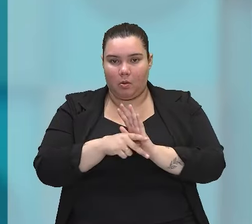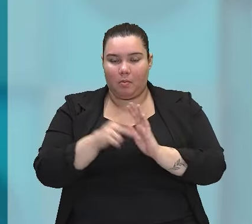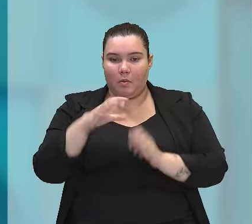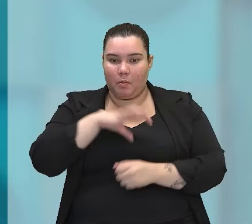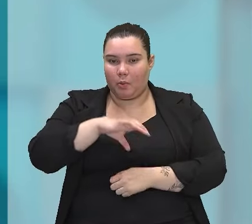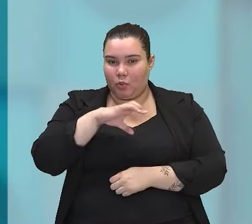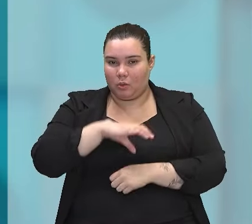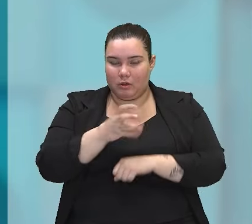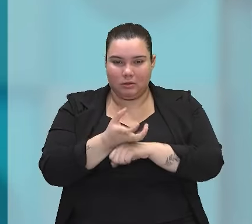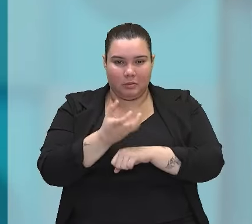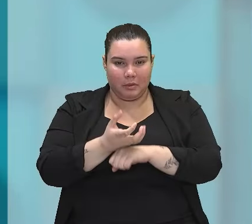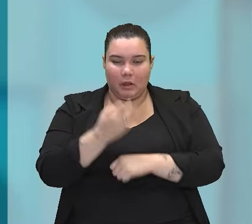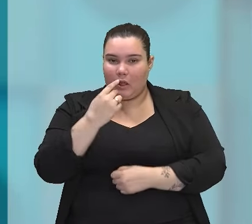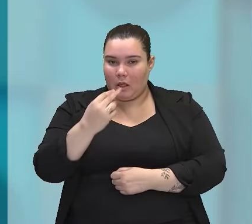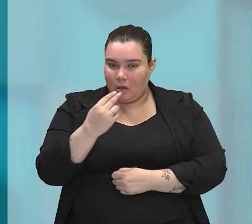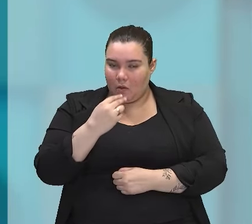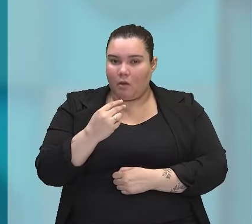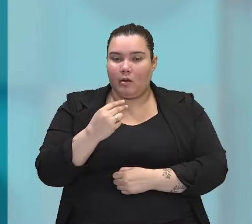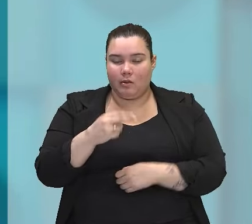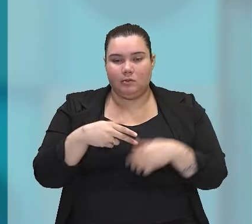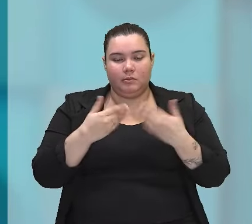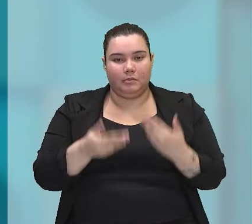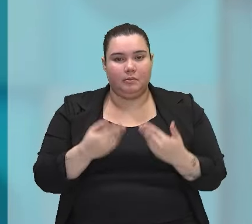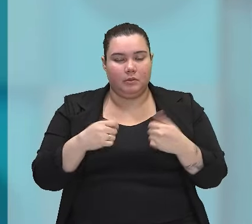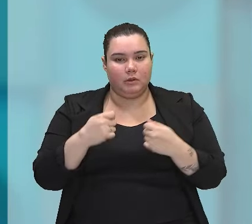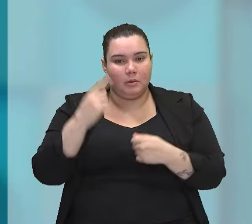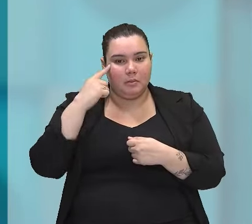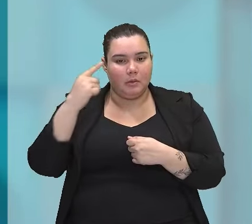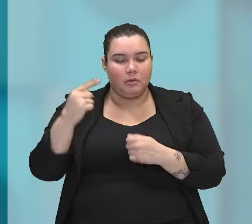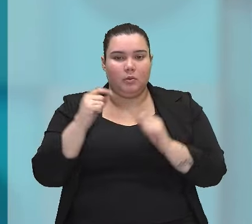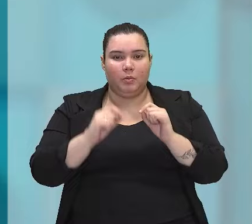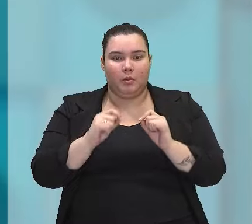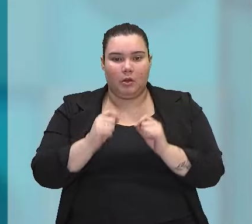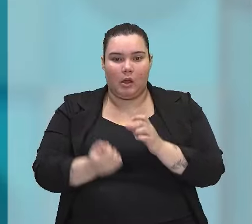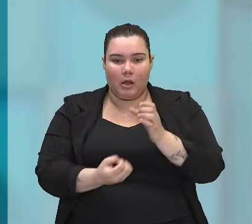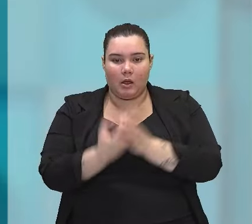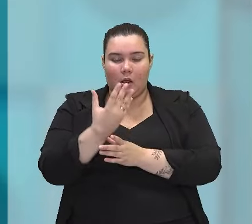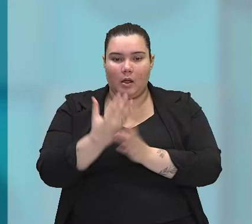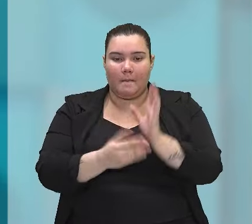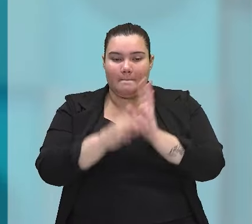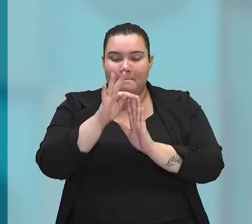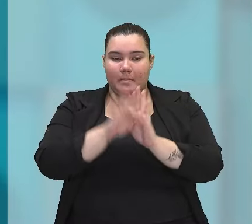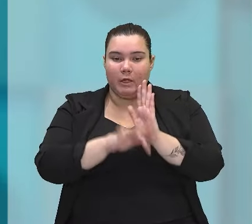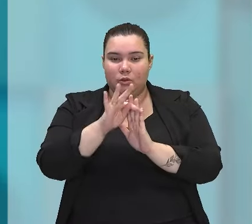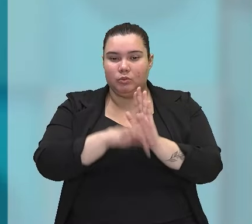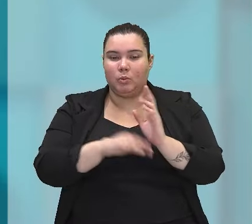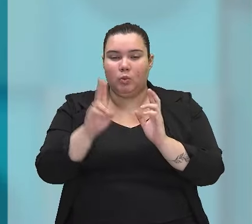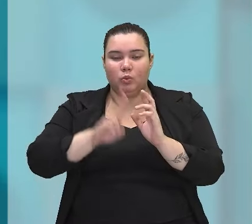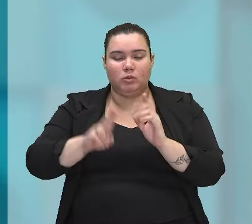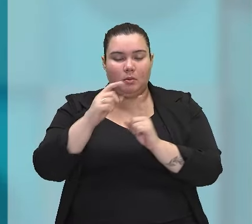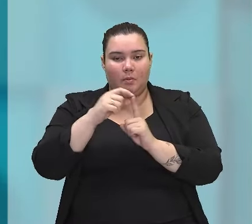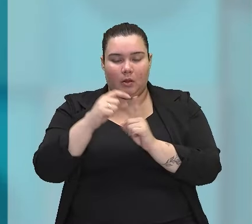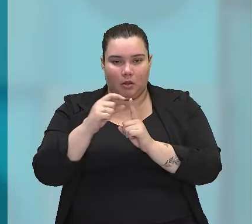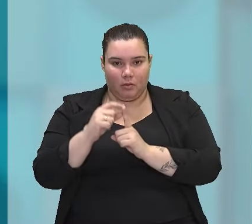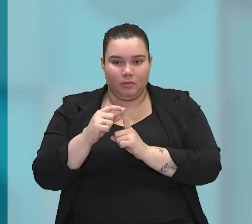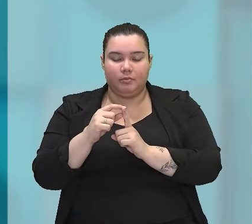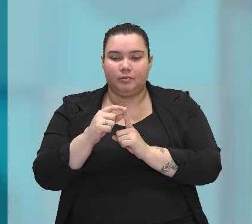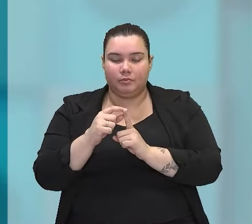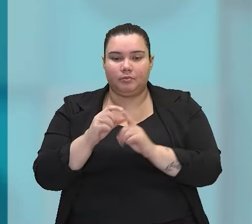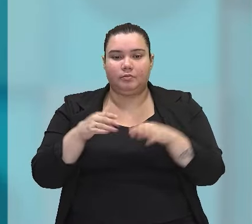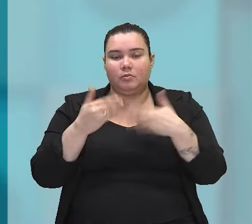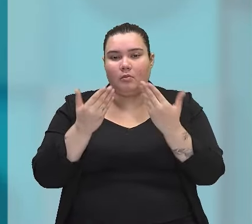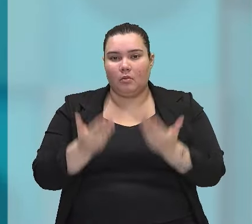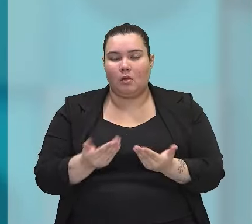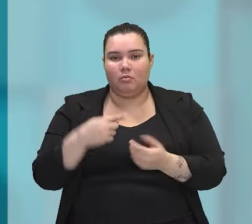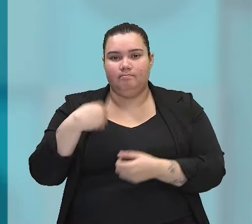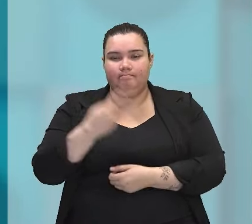figuras de construção, temos que pensar na construção que será feita por meio de palavras. Então, quando a